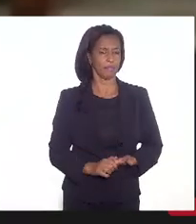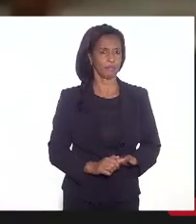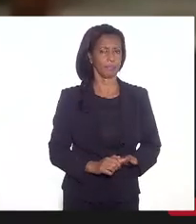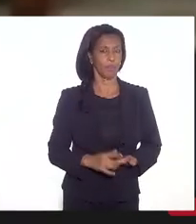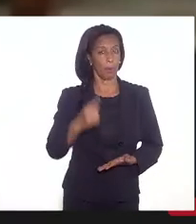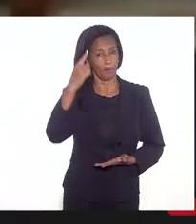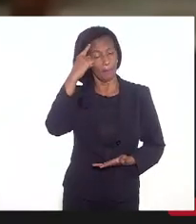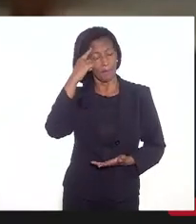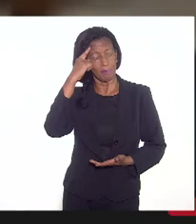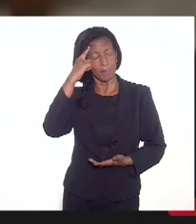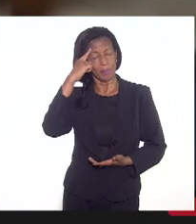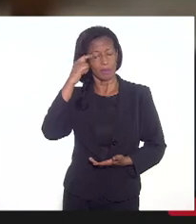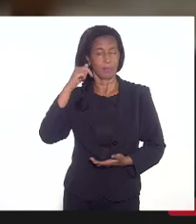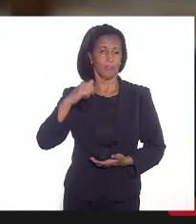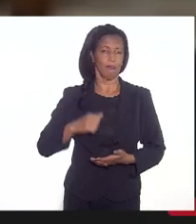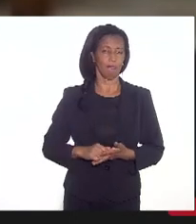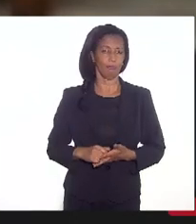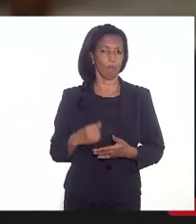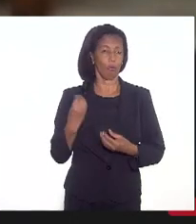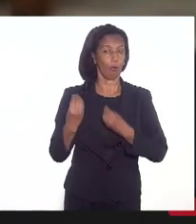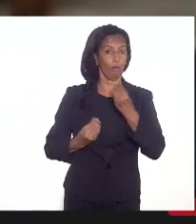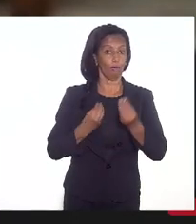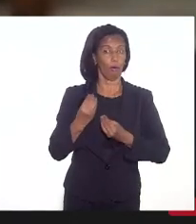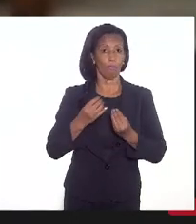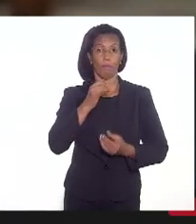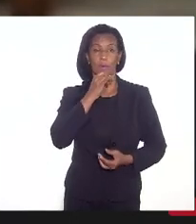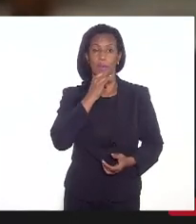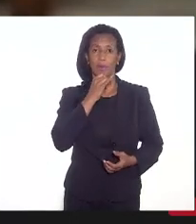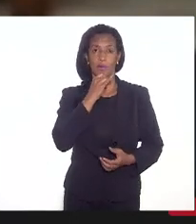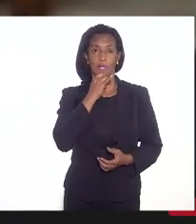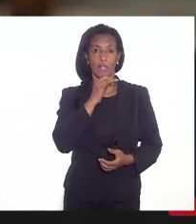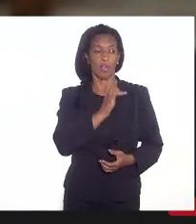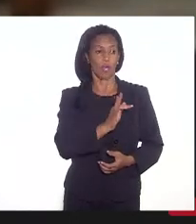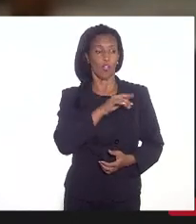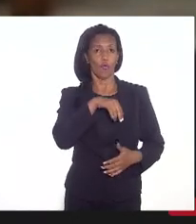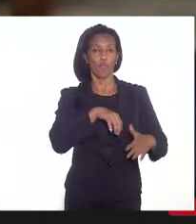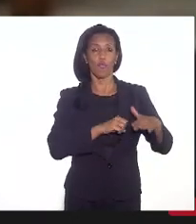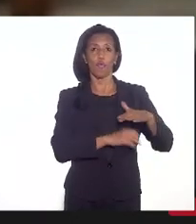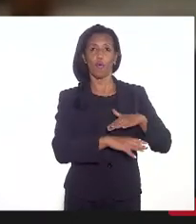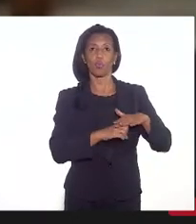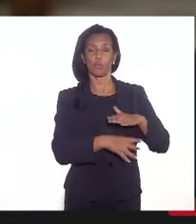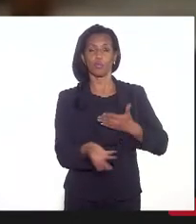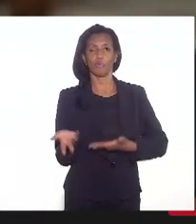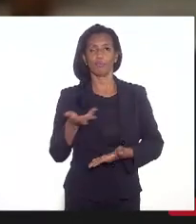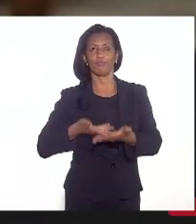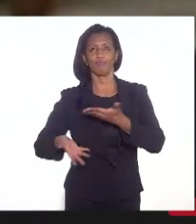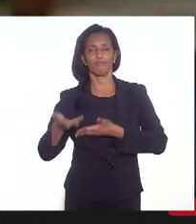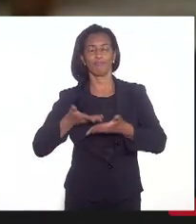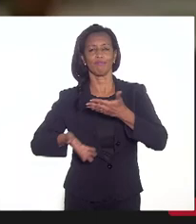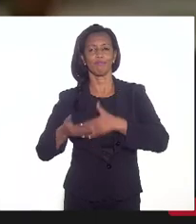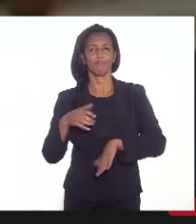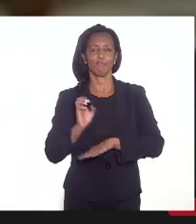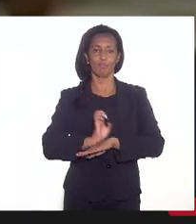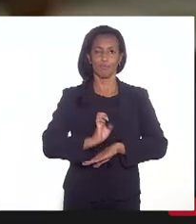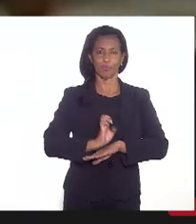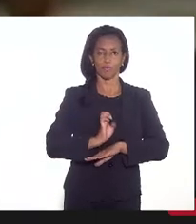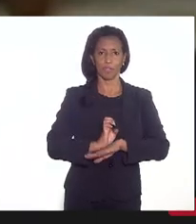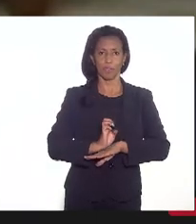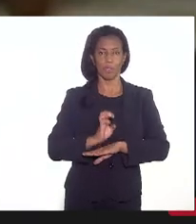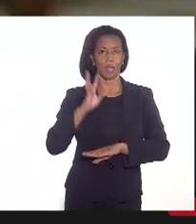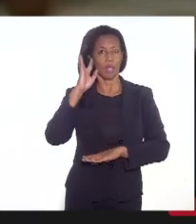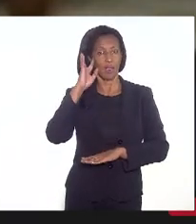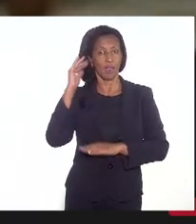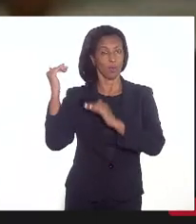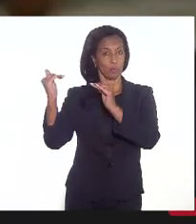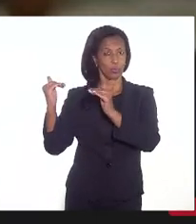pensando aqui, como, por exemplo, o fundo de participação dos Estados. por conta da decisão do